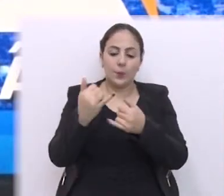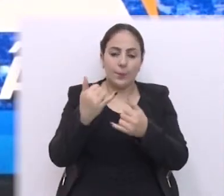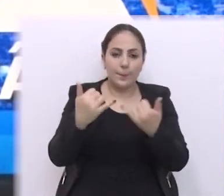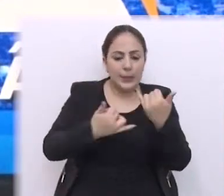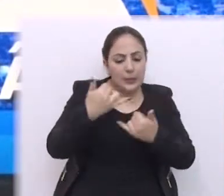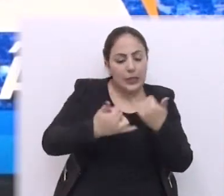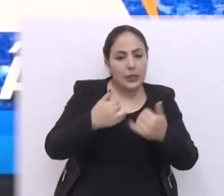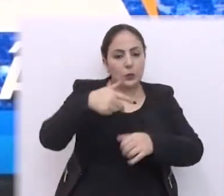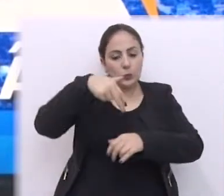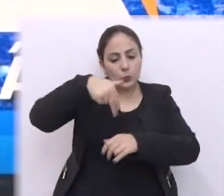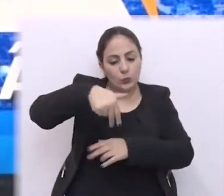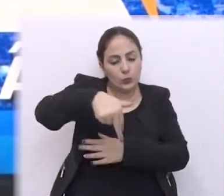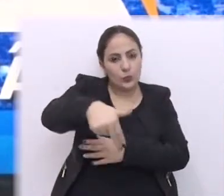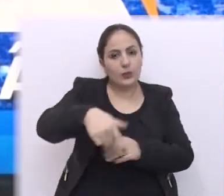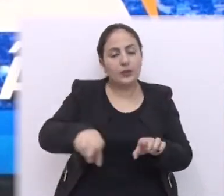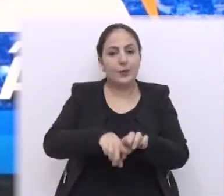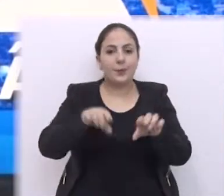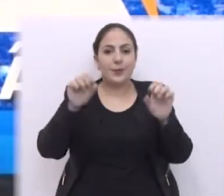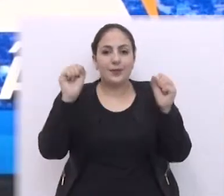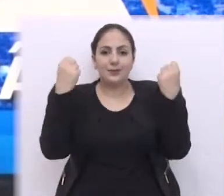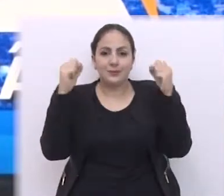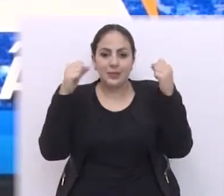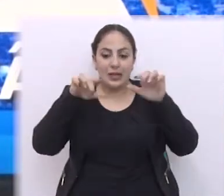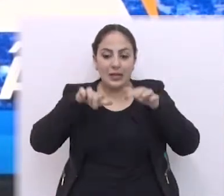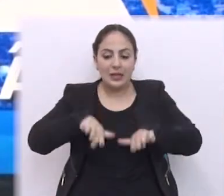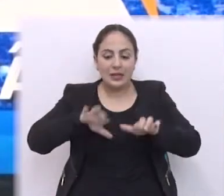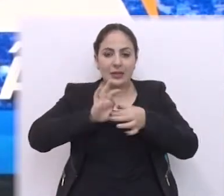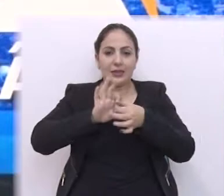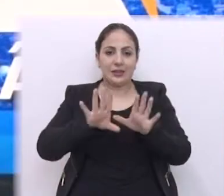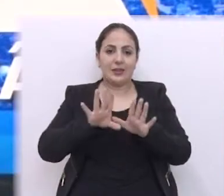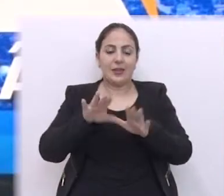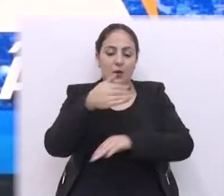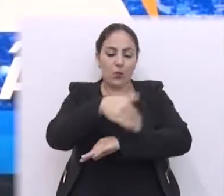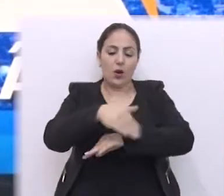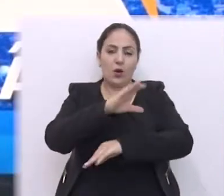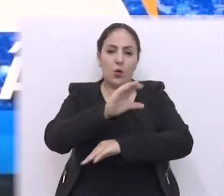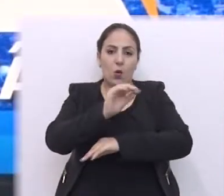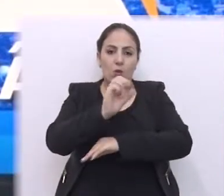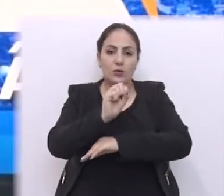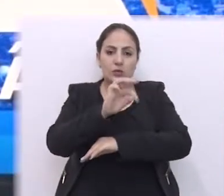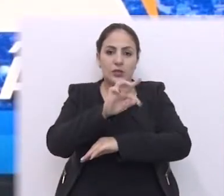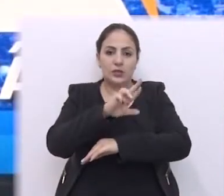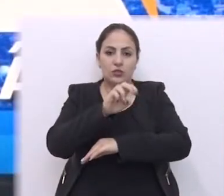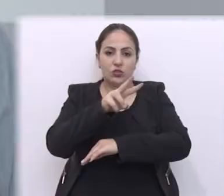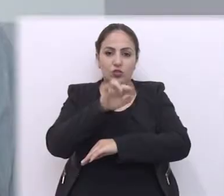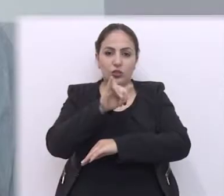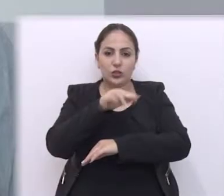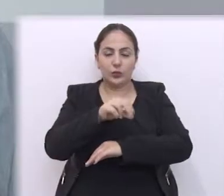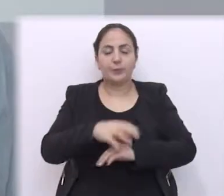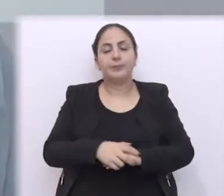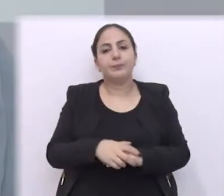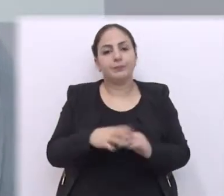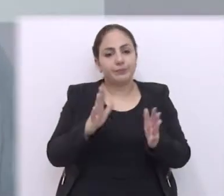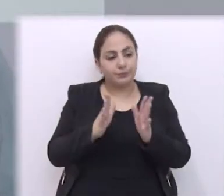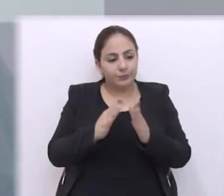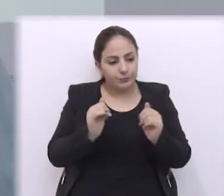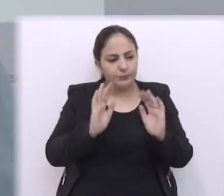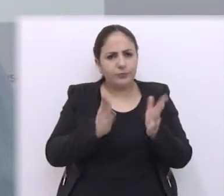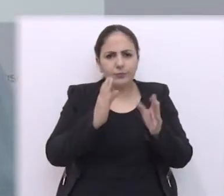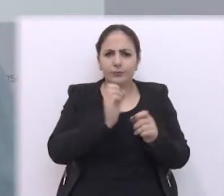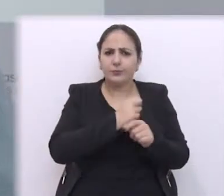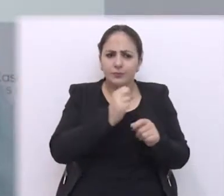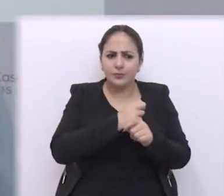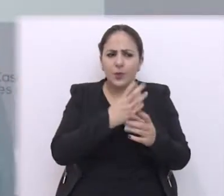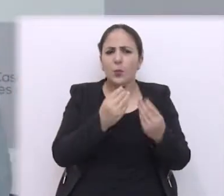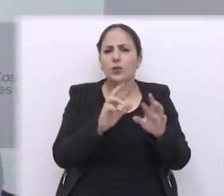com brinquedos, caminhódromo e uma academia ao ar livre na rua Constantino Fante. É um pedido que já vem sendo